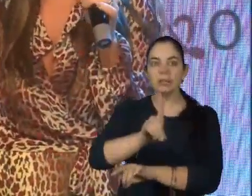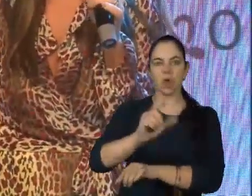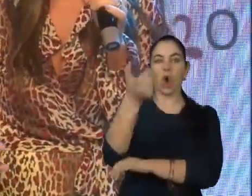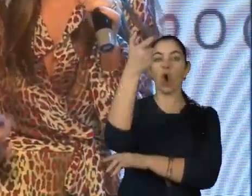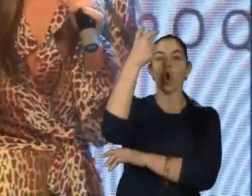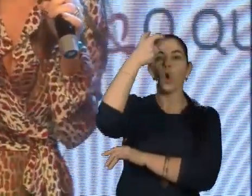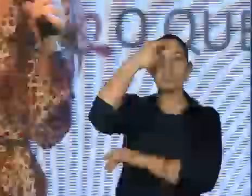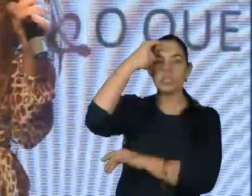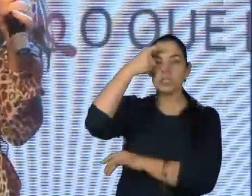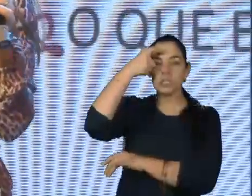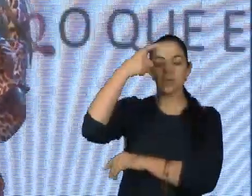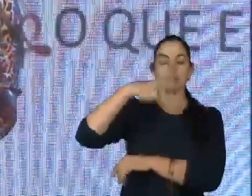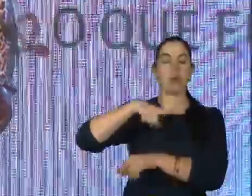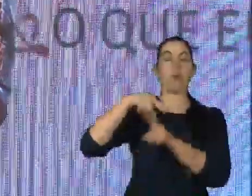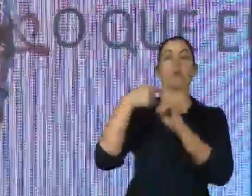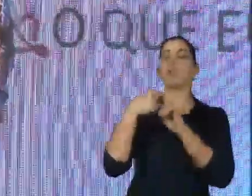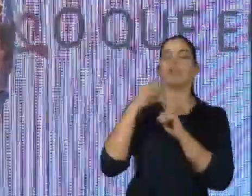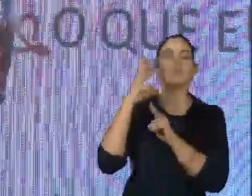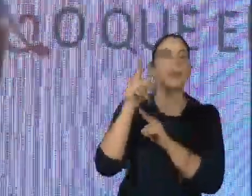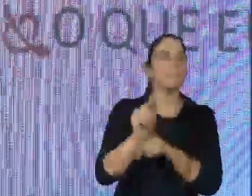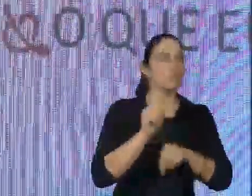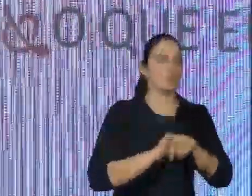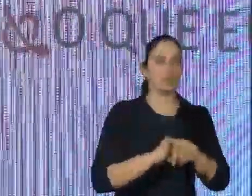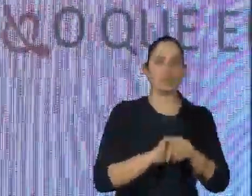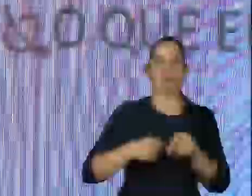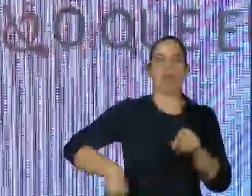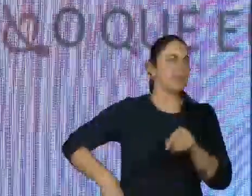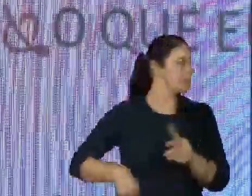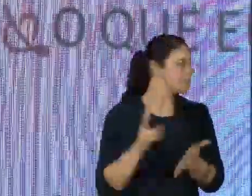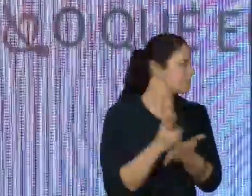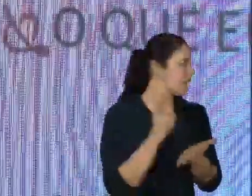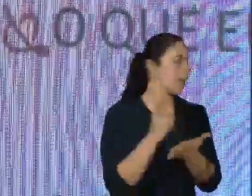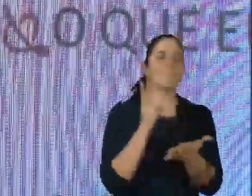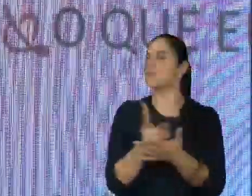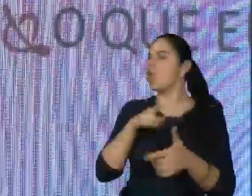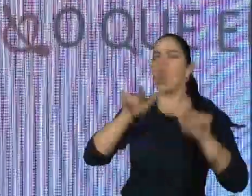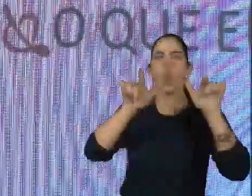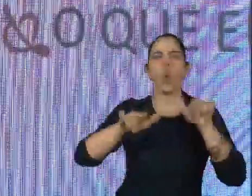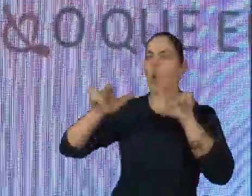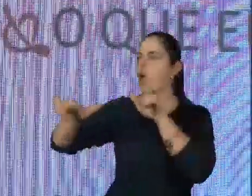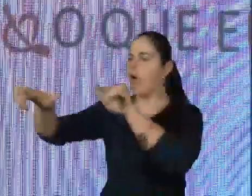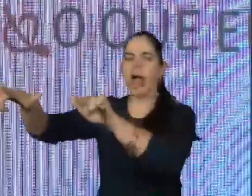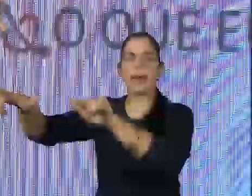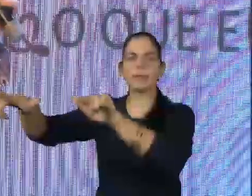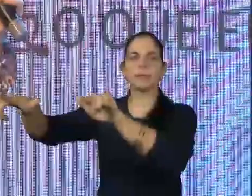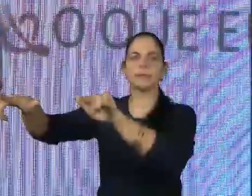Conscientização. Conscientização o tempo todo, gente, onde a gente vai, nos lugares que a gente ocupa.